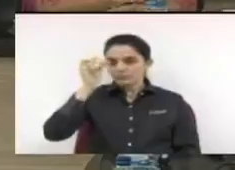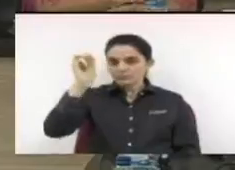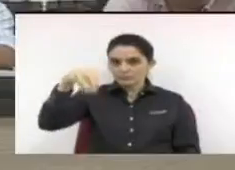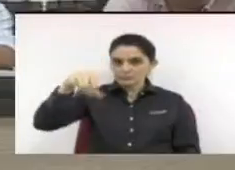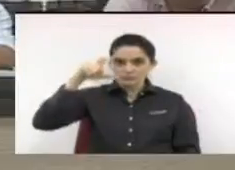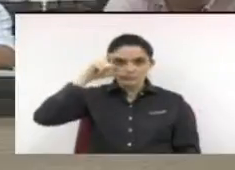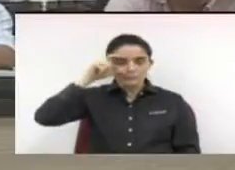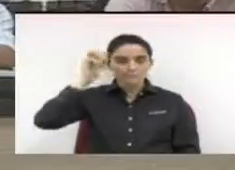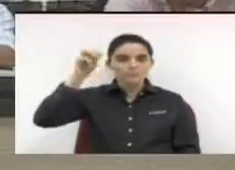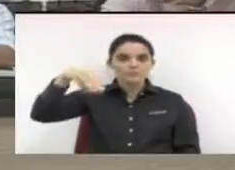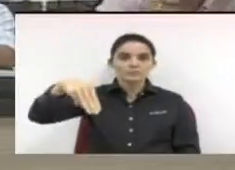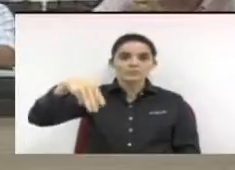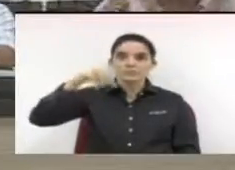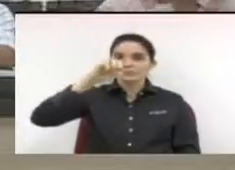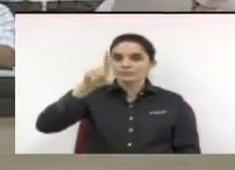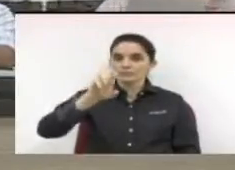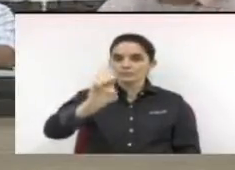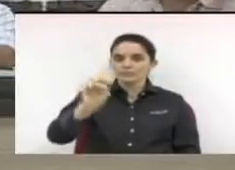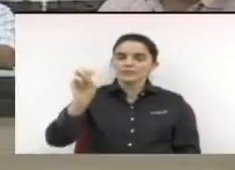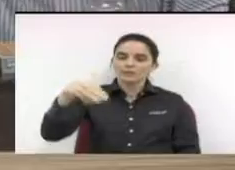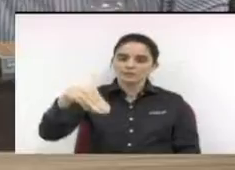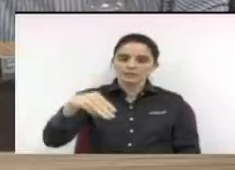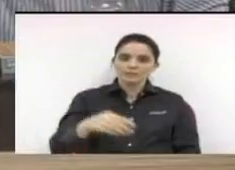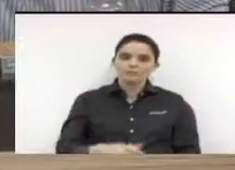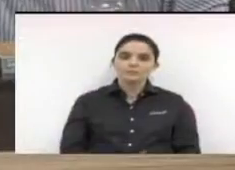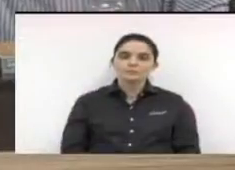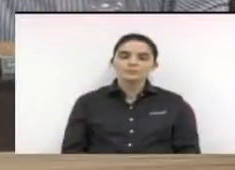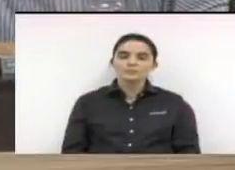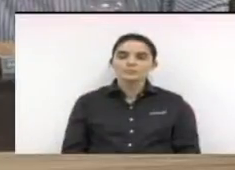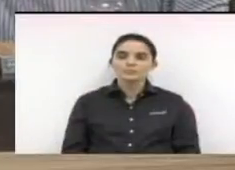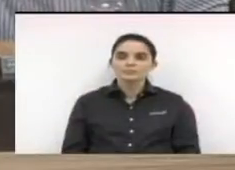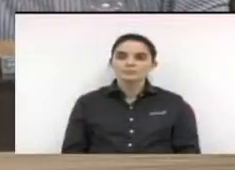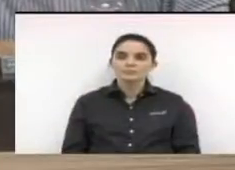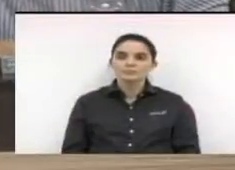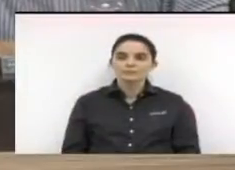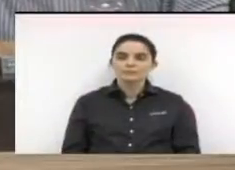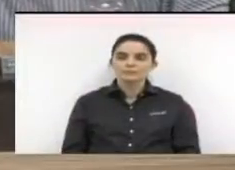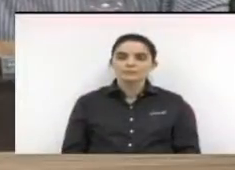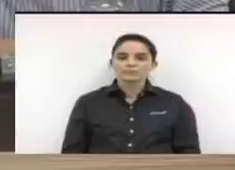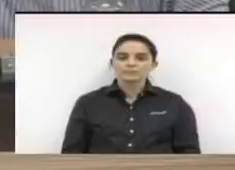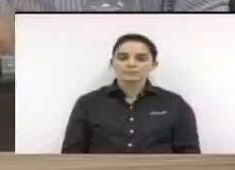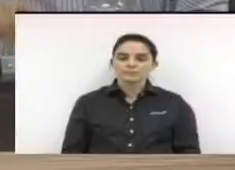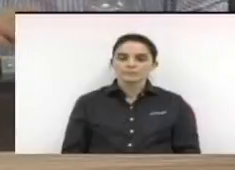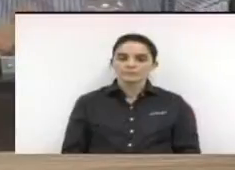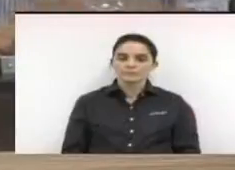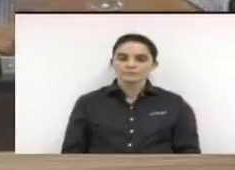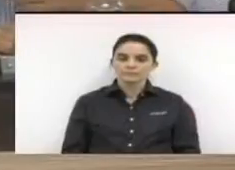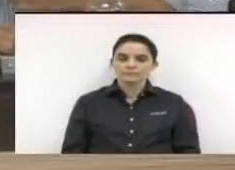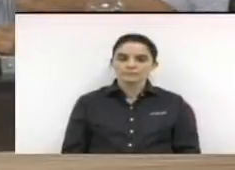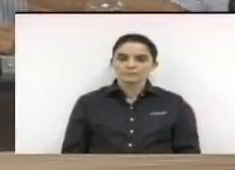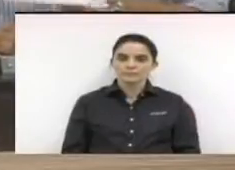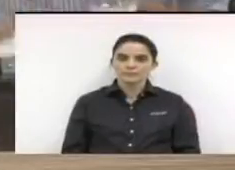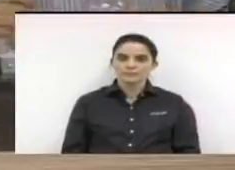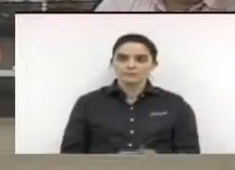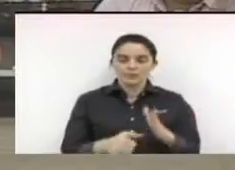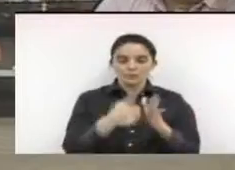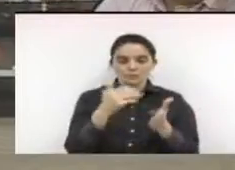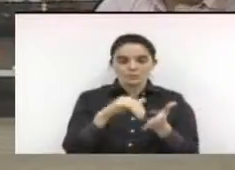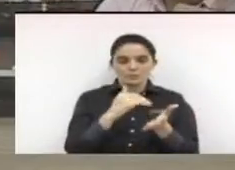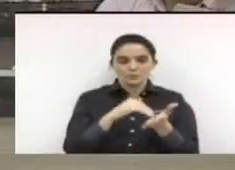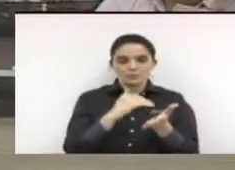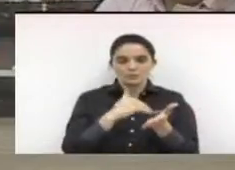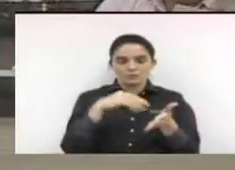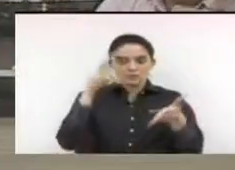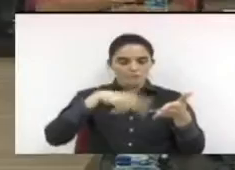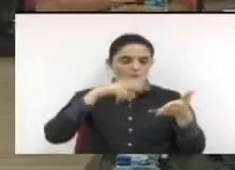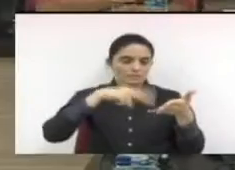Farid? Sim. Vereador Zé? Sim. Moção de... Aliás, ao primeiro secretário para leitura da